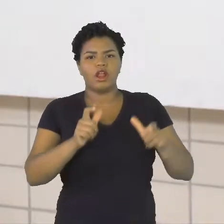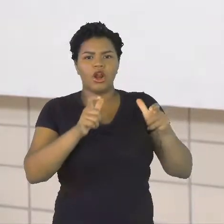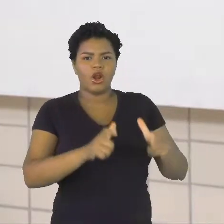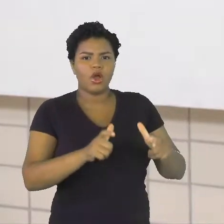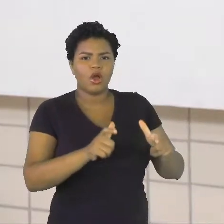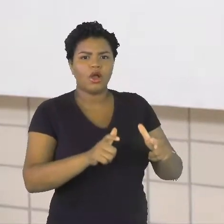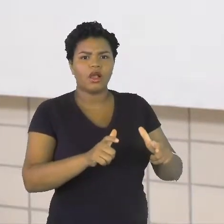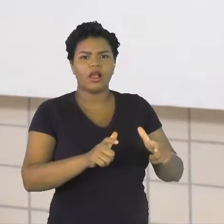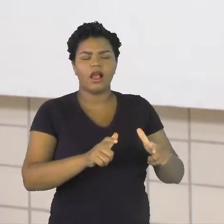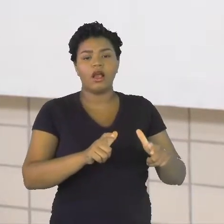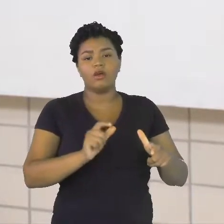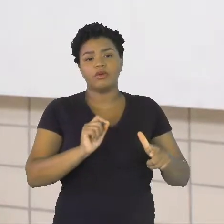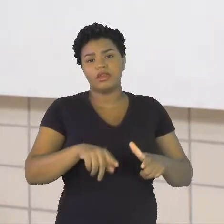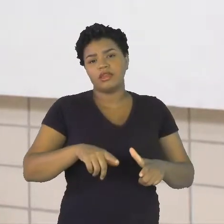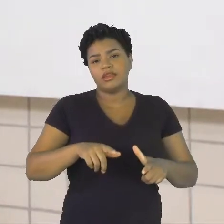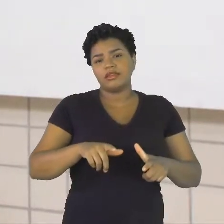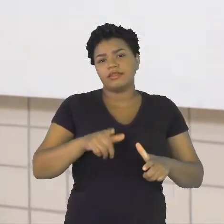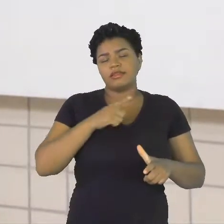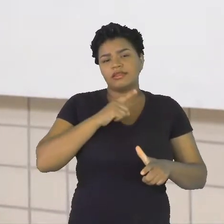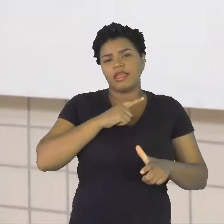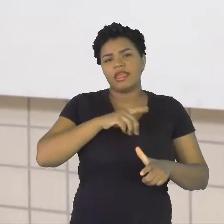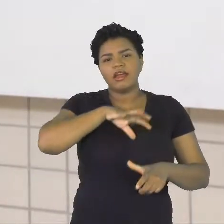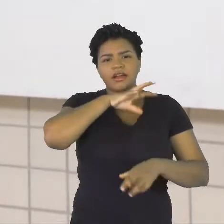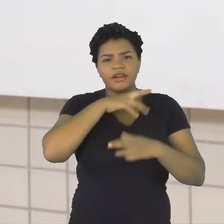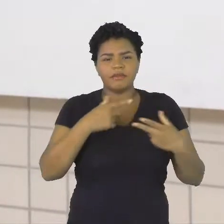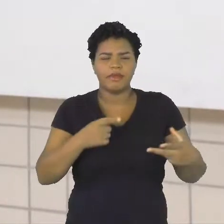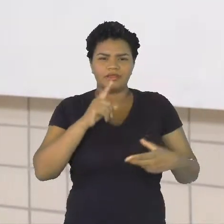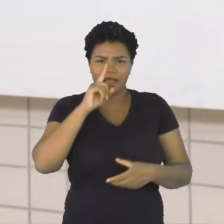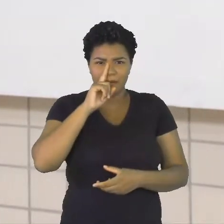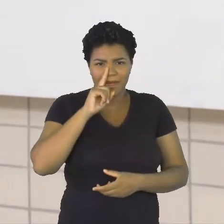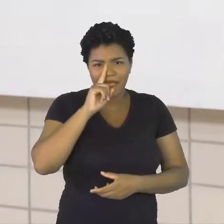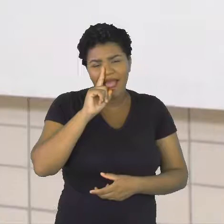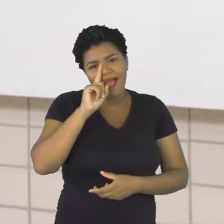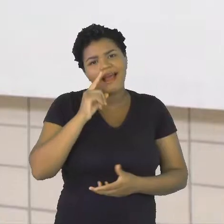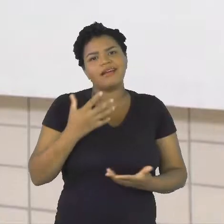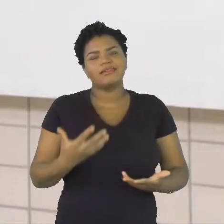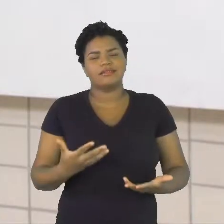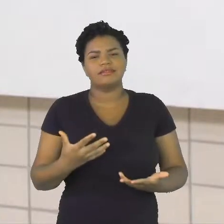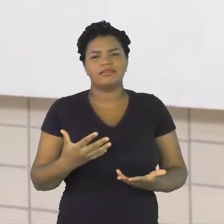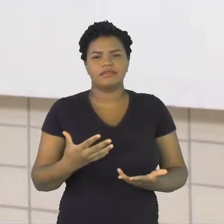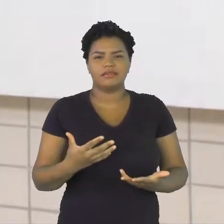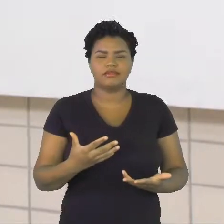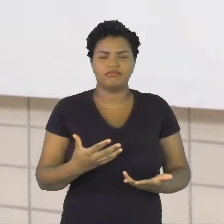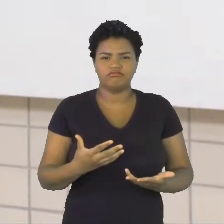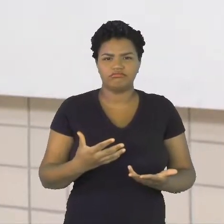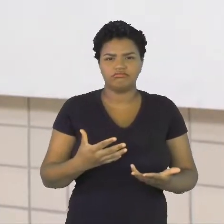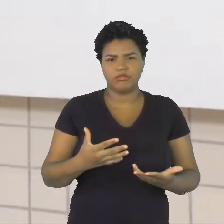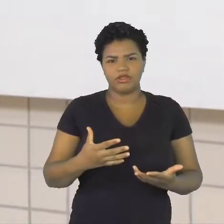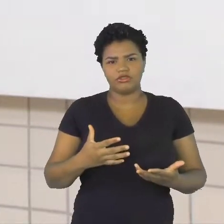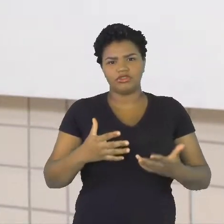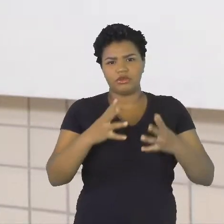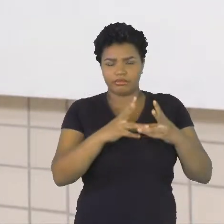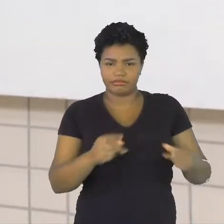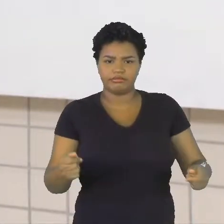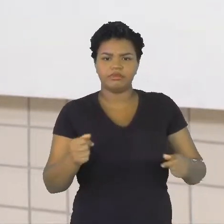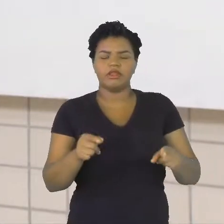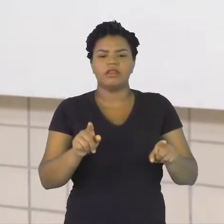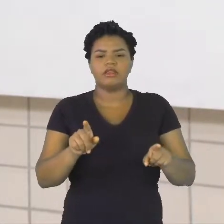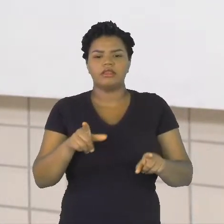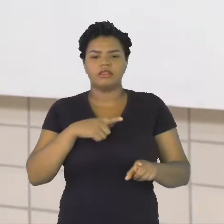ameaçados de extinção. Nós vimos o projeto Quelônio e vimos a soltura de vários